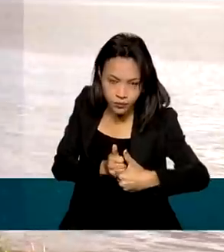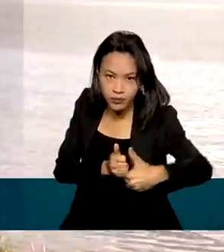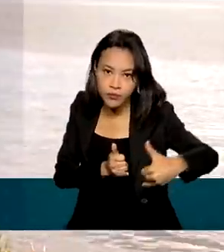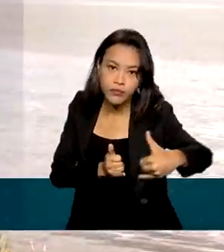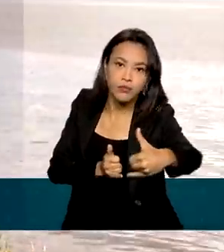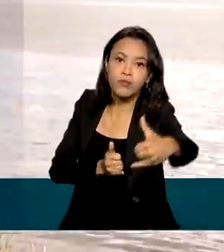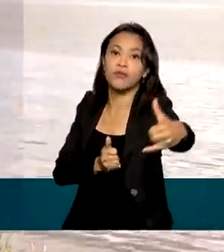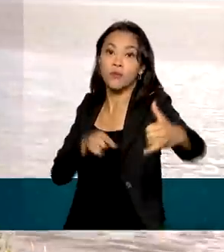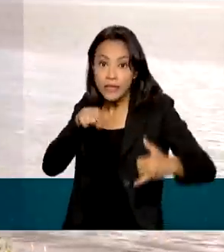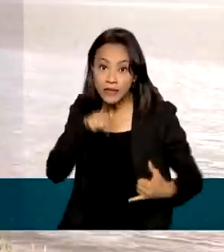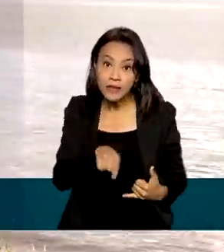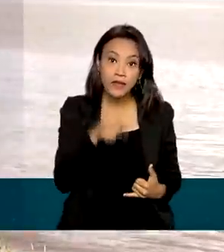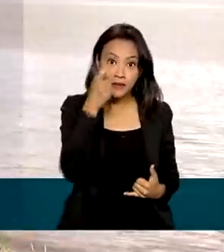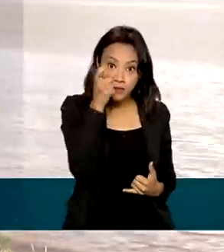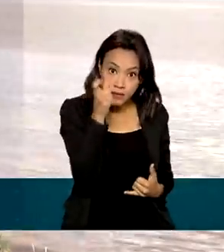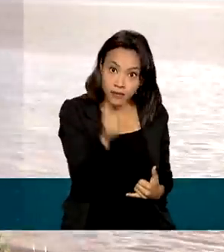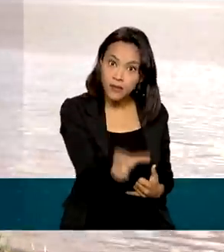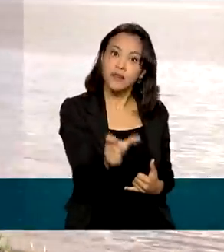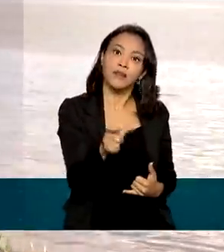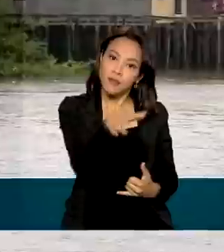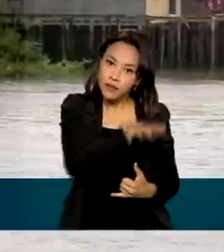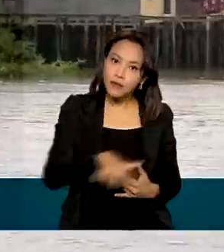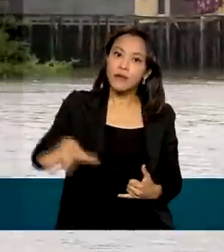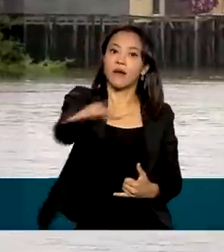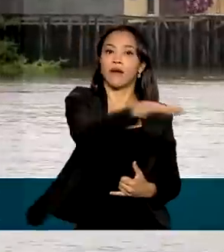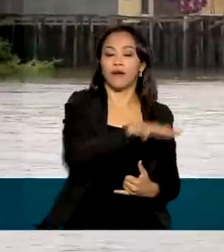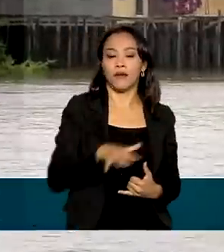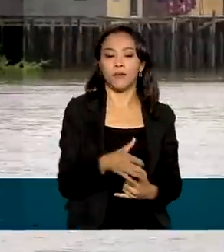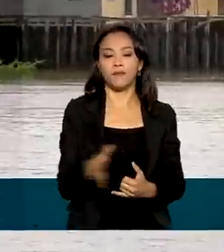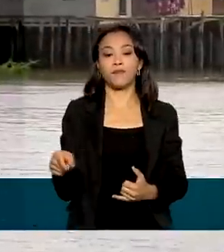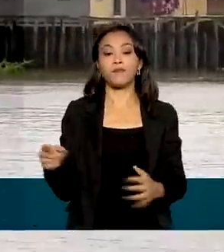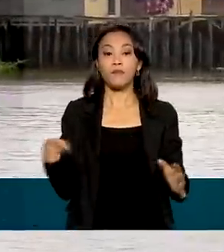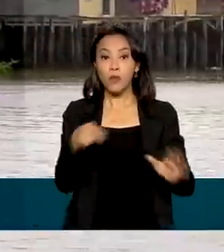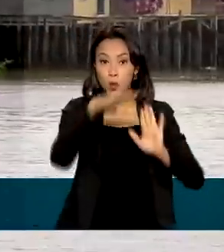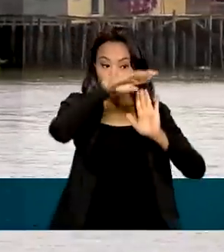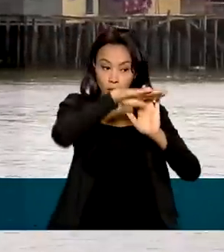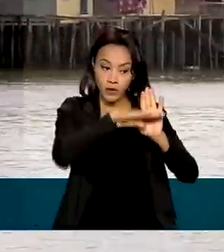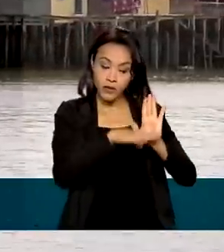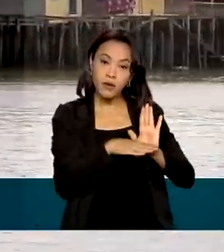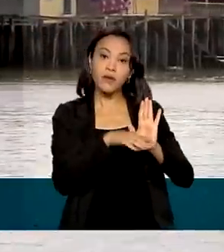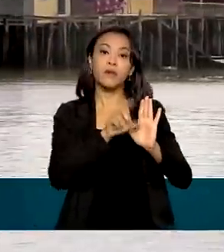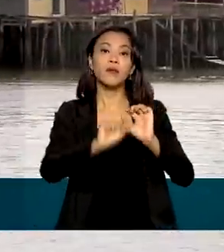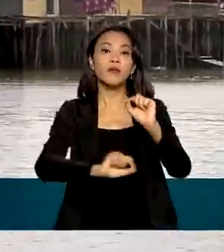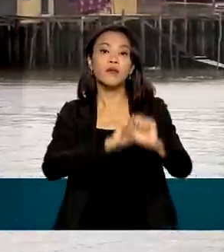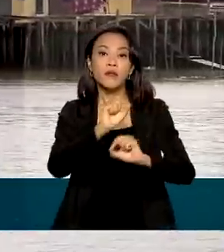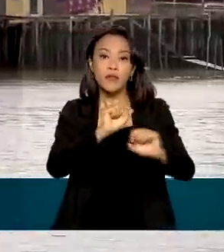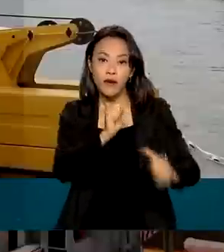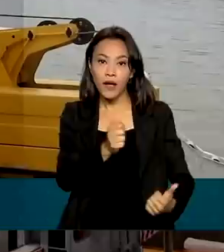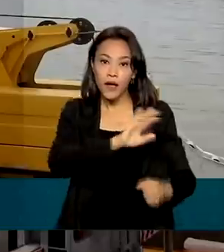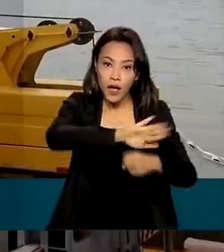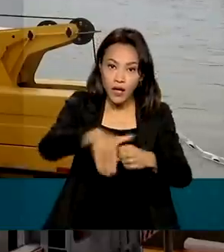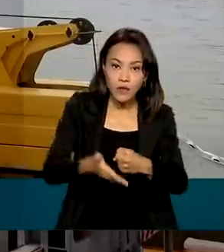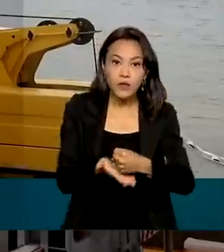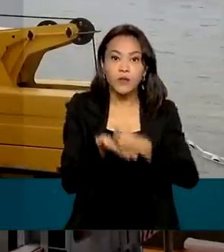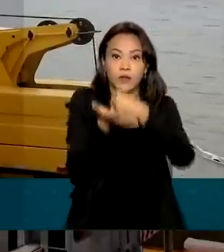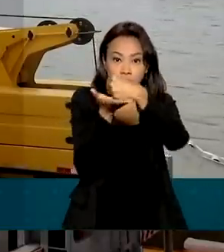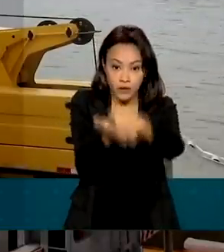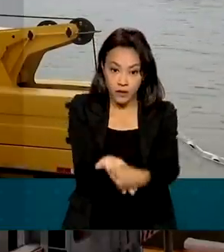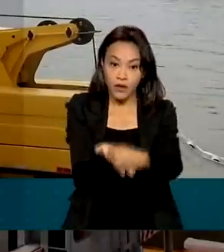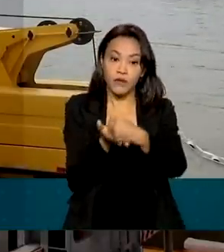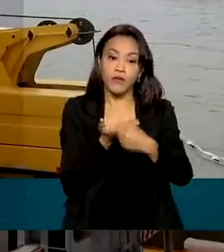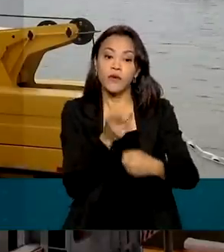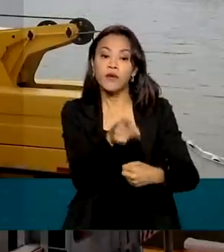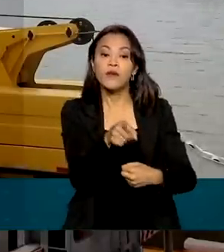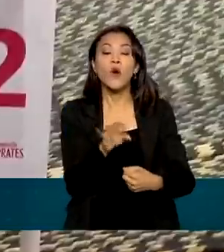interessante para, neste caso, a região amazônica. Ao todo, o Programa Amazônia Integrada Sustentável prevê a construção de